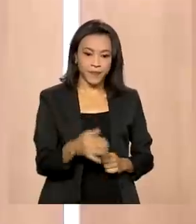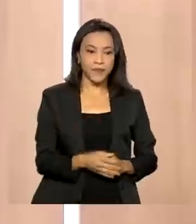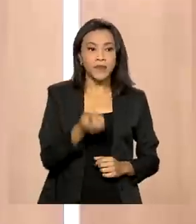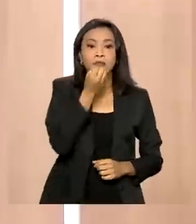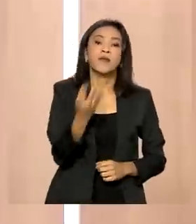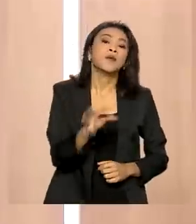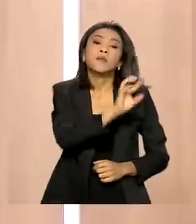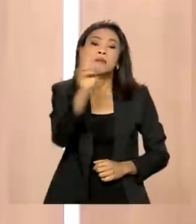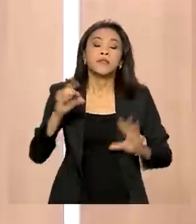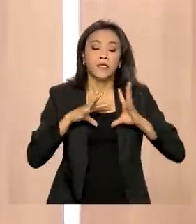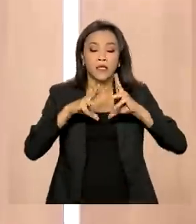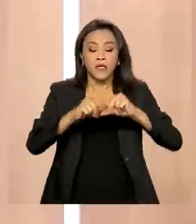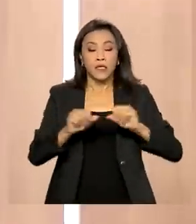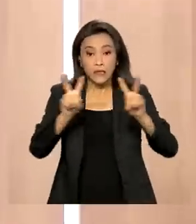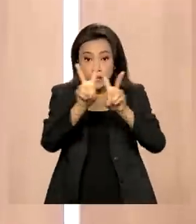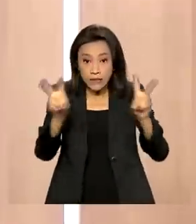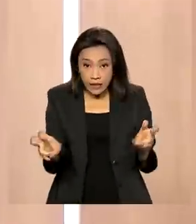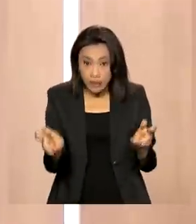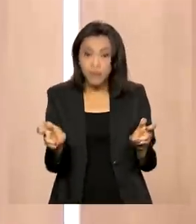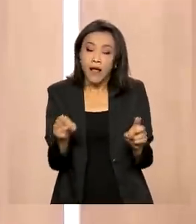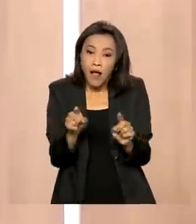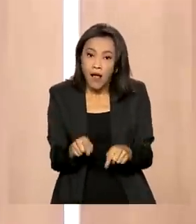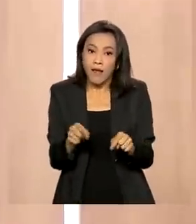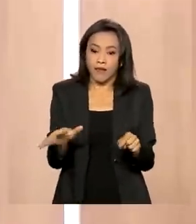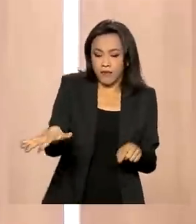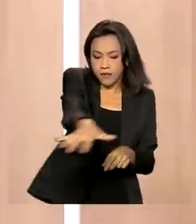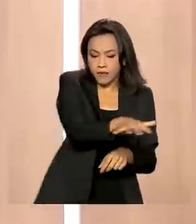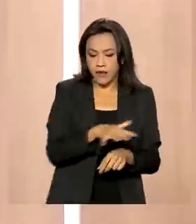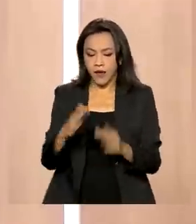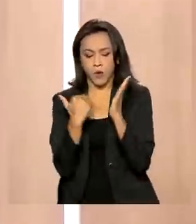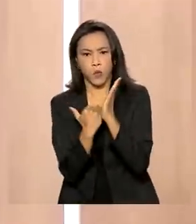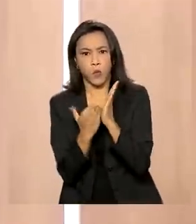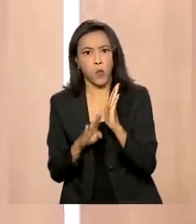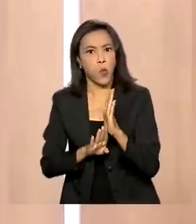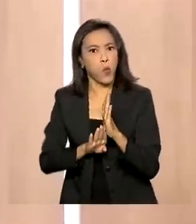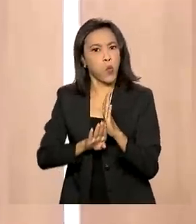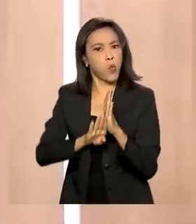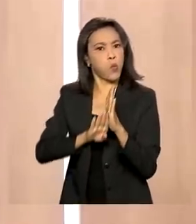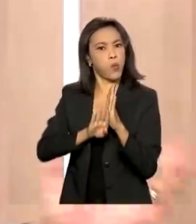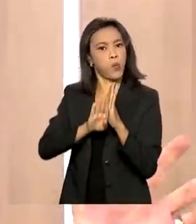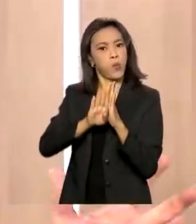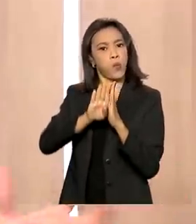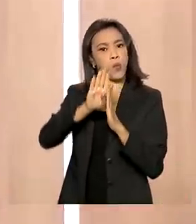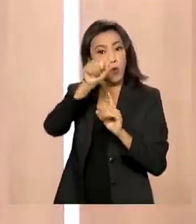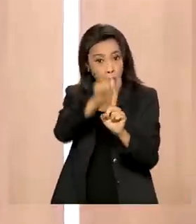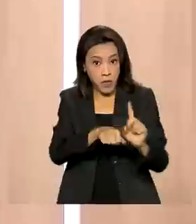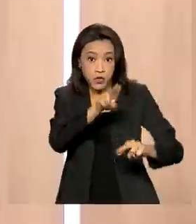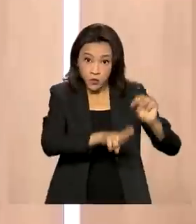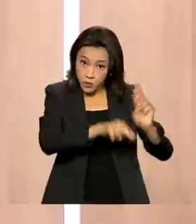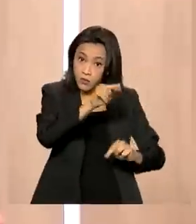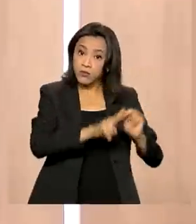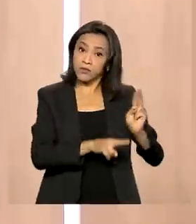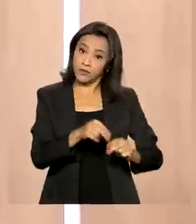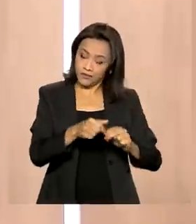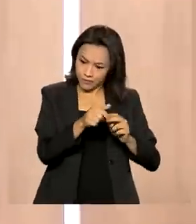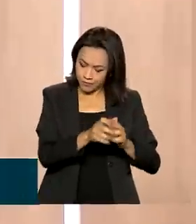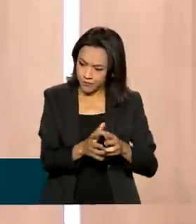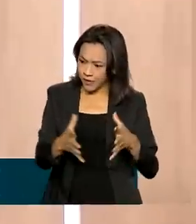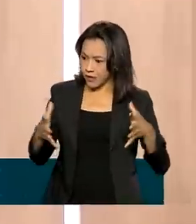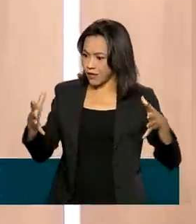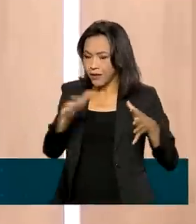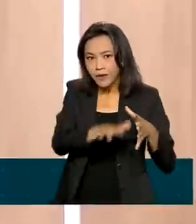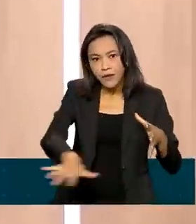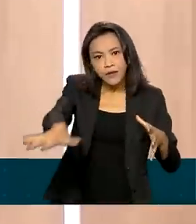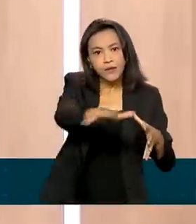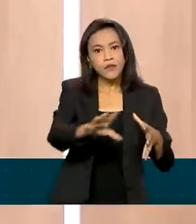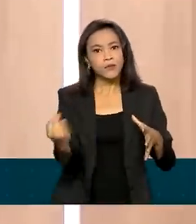a todos. O nosso tema de hoje é o crescimento do setor de serviços, no mês de junho. E para tratar de um setor tão grande, tão importante para